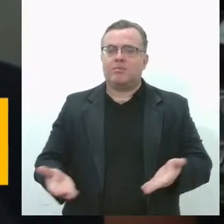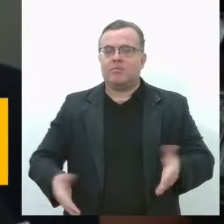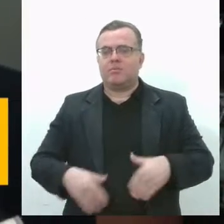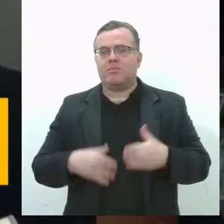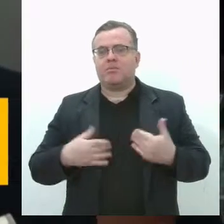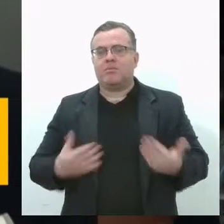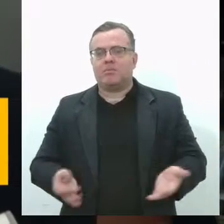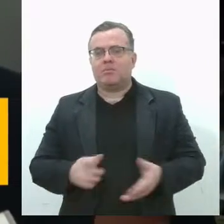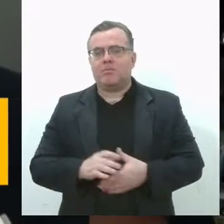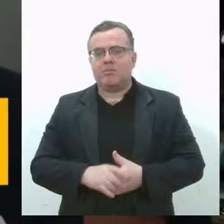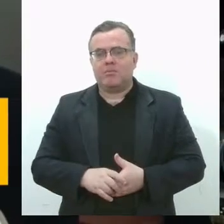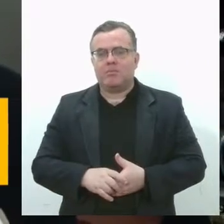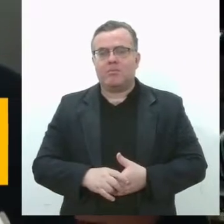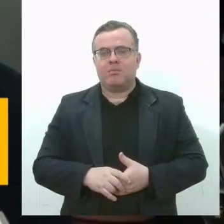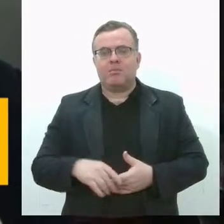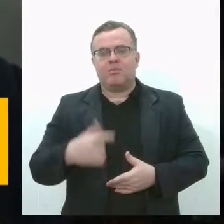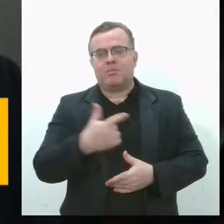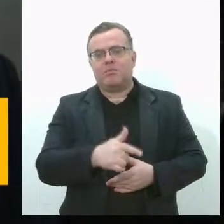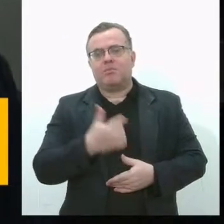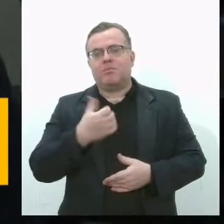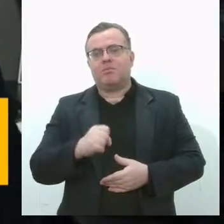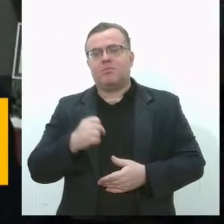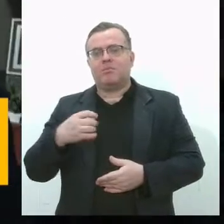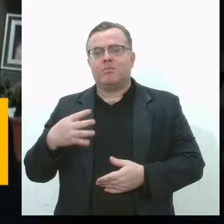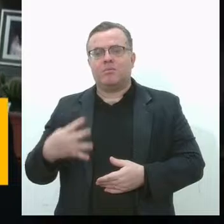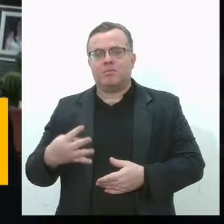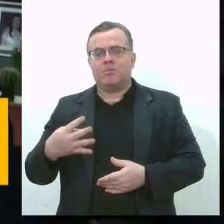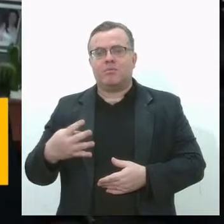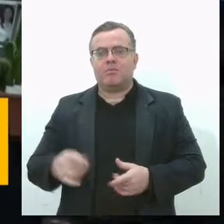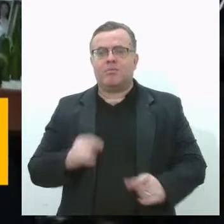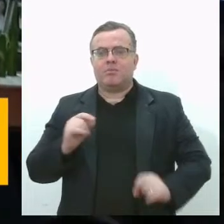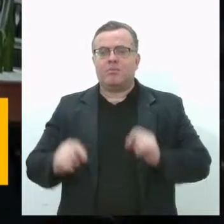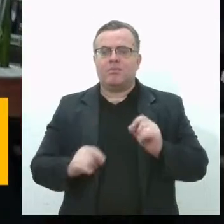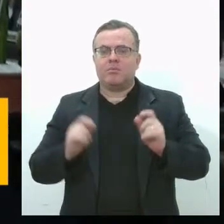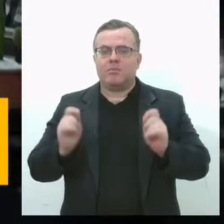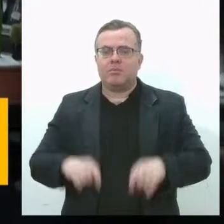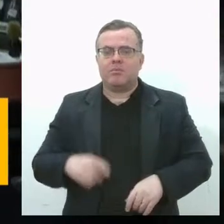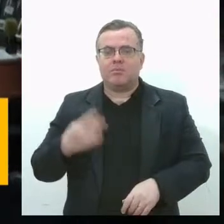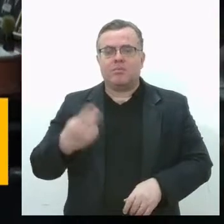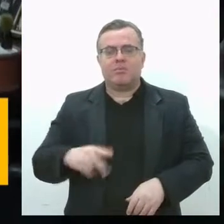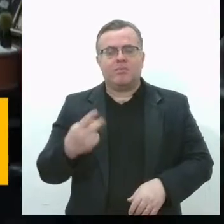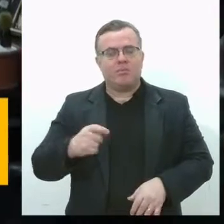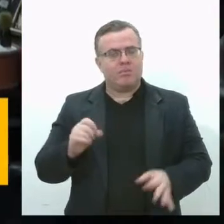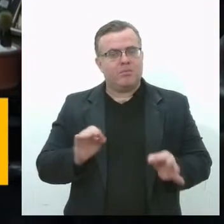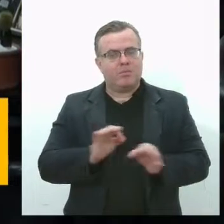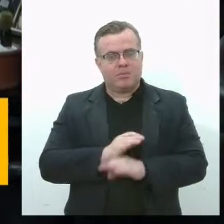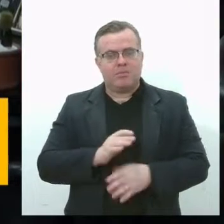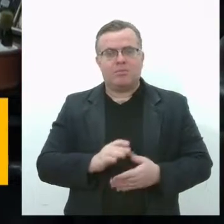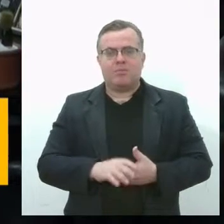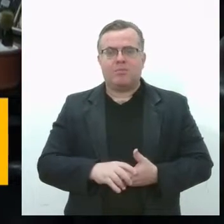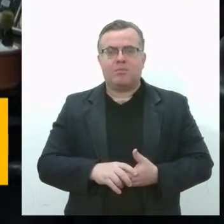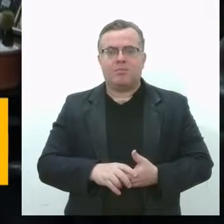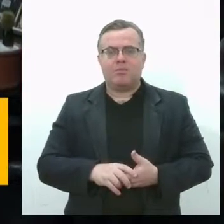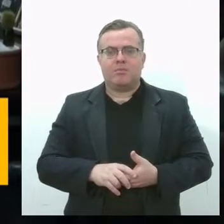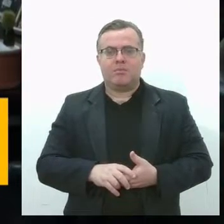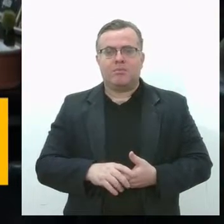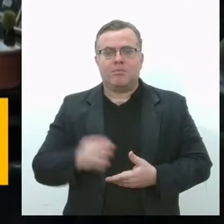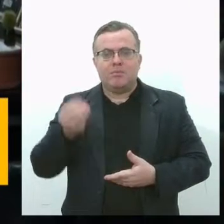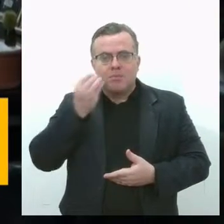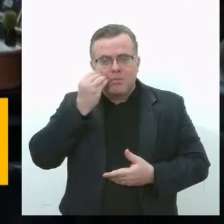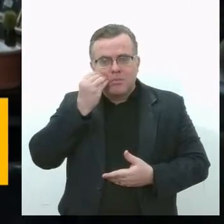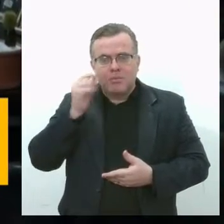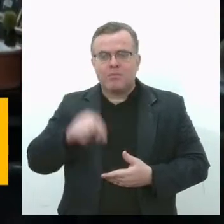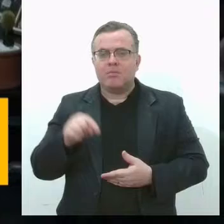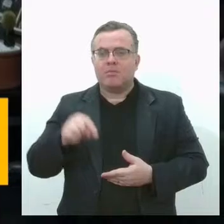os 20.800 votos que eu tive ao povo de Sergipe, votando para essa casa, e tentar aqui, nesse pequeno